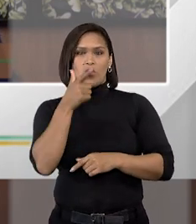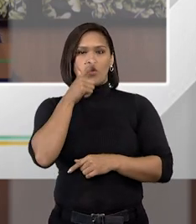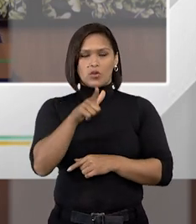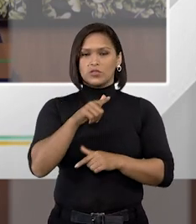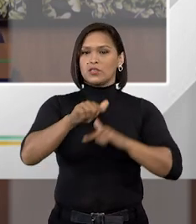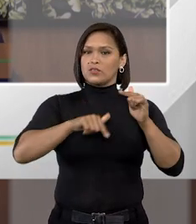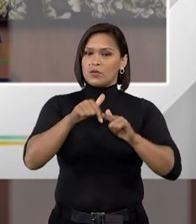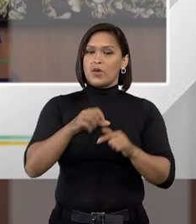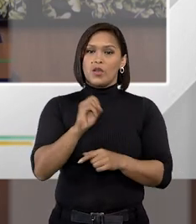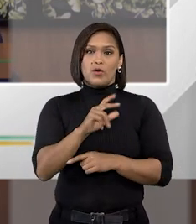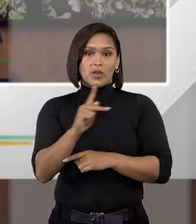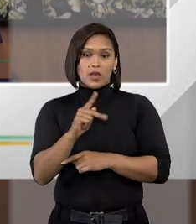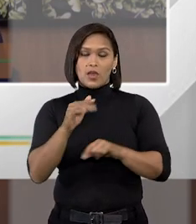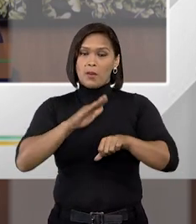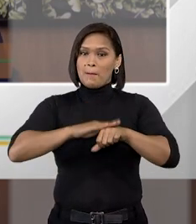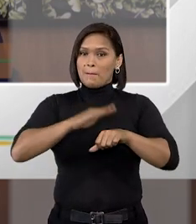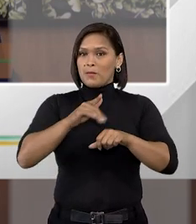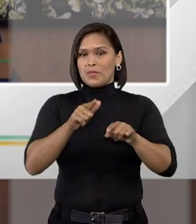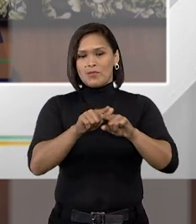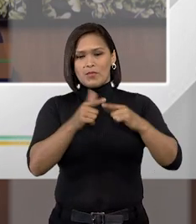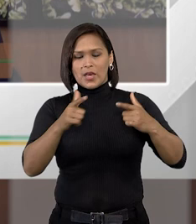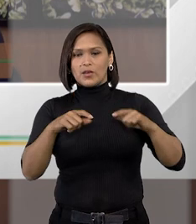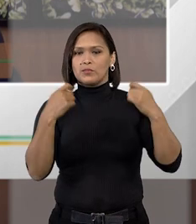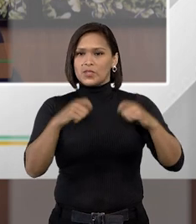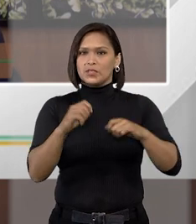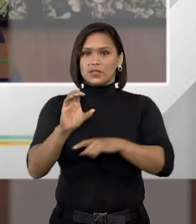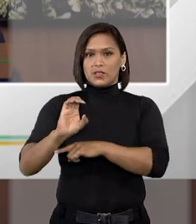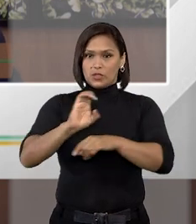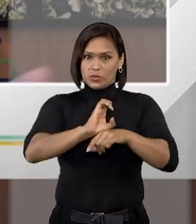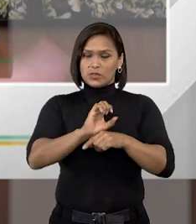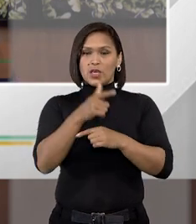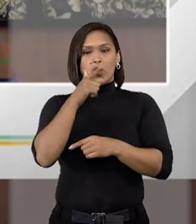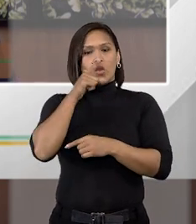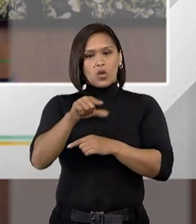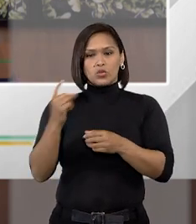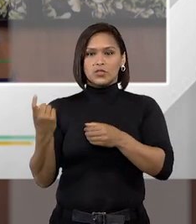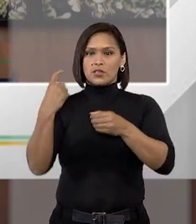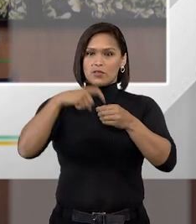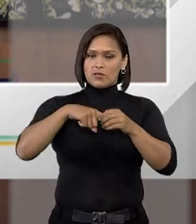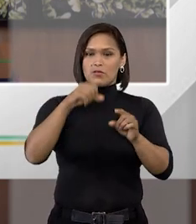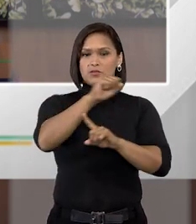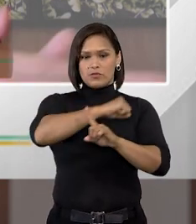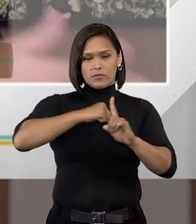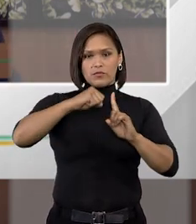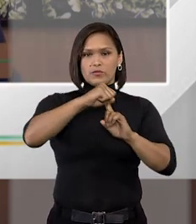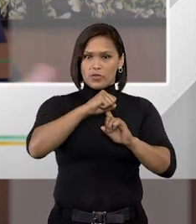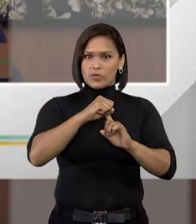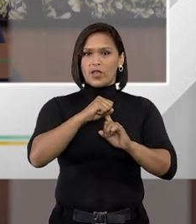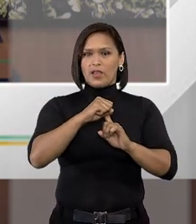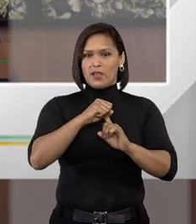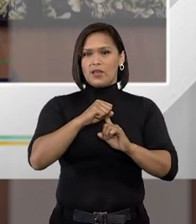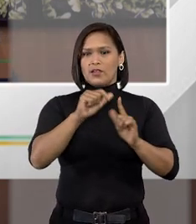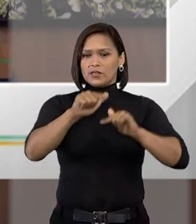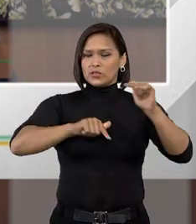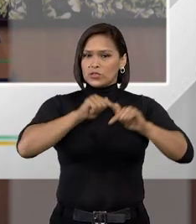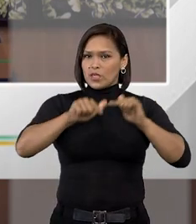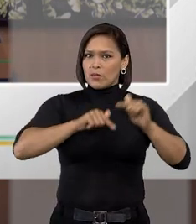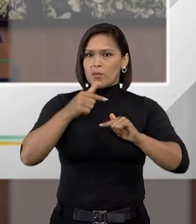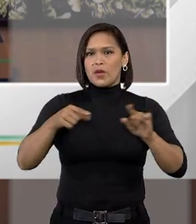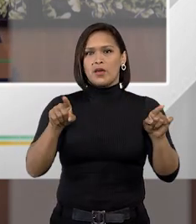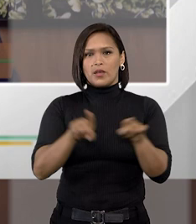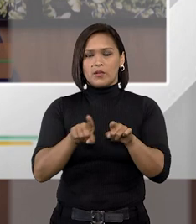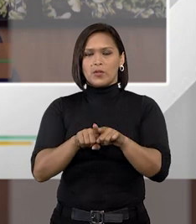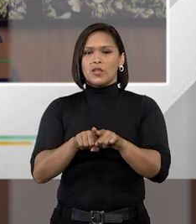emprego em algum lugar, tudo bem, mas a maioria depende que o Estado consiga reinserir e ele consiga inserir ele no mercado de